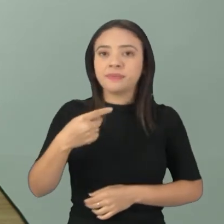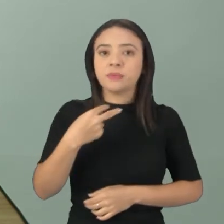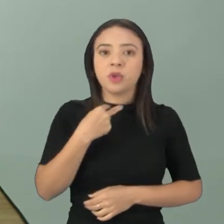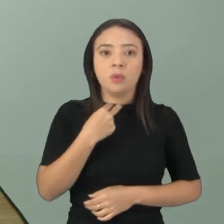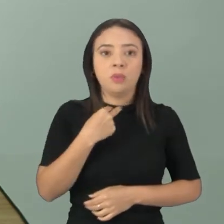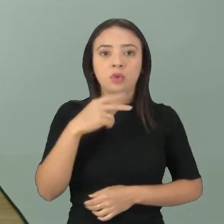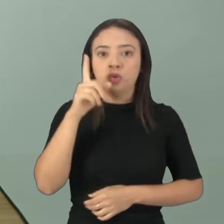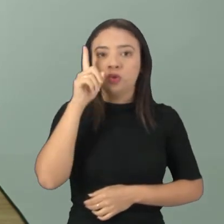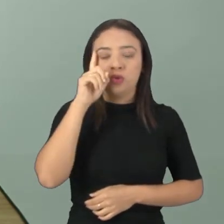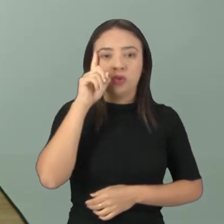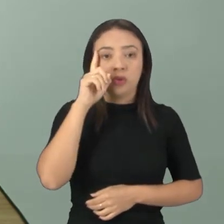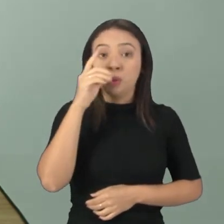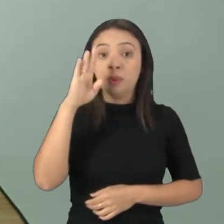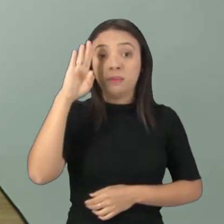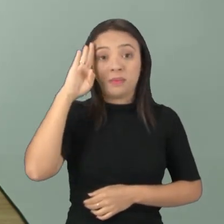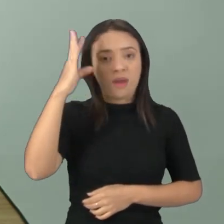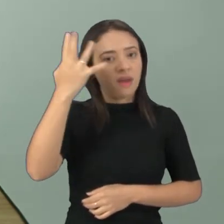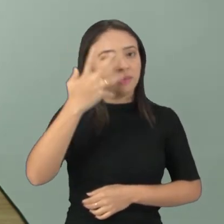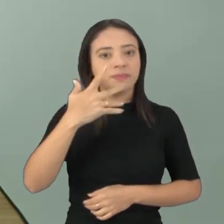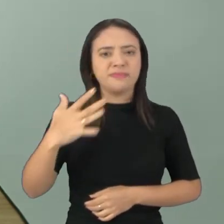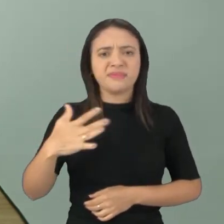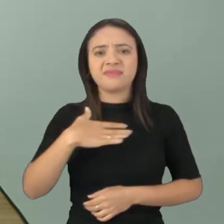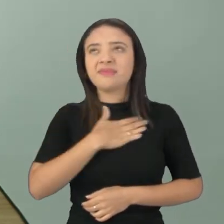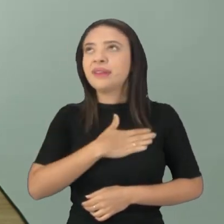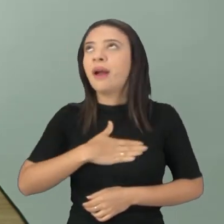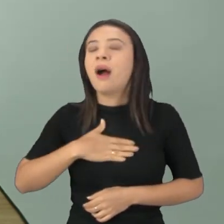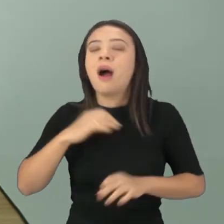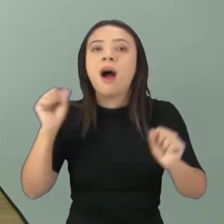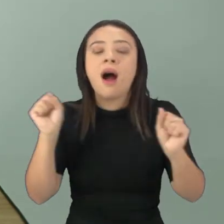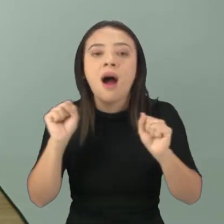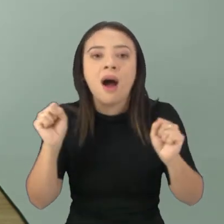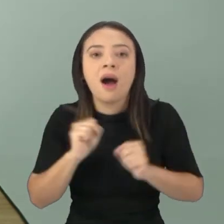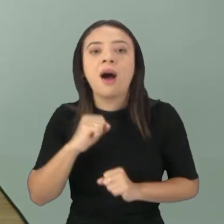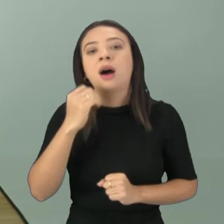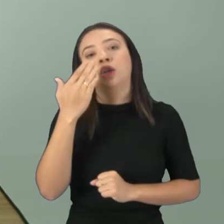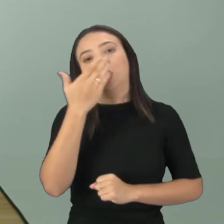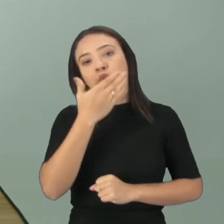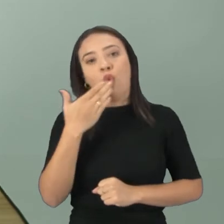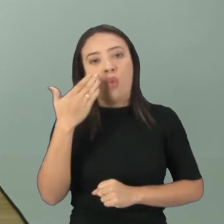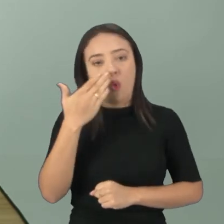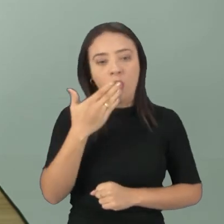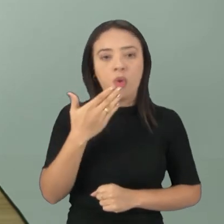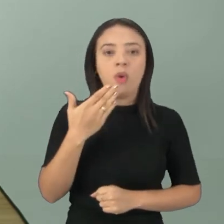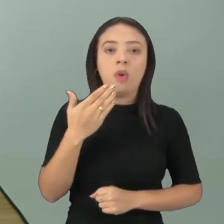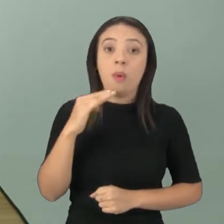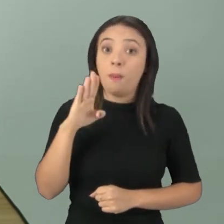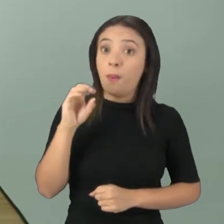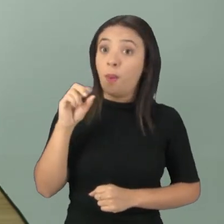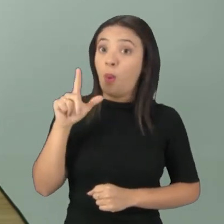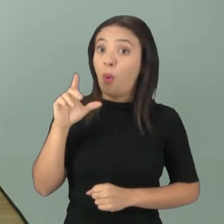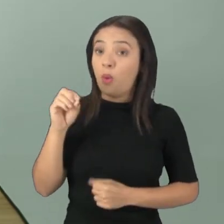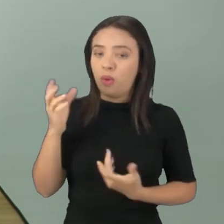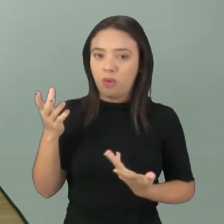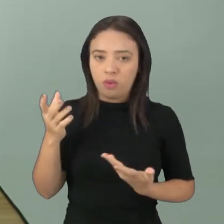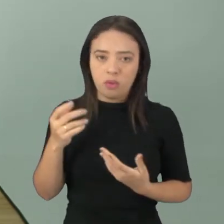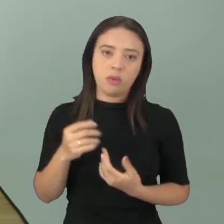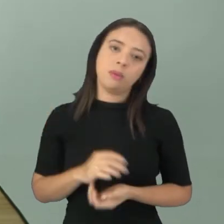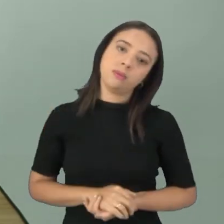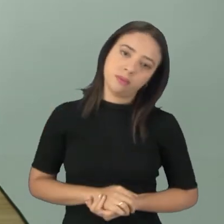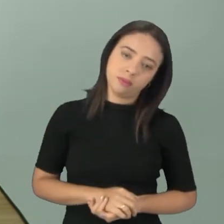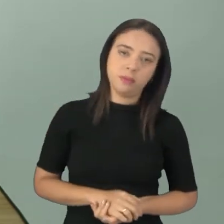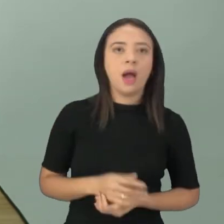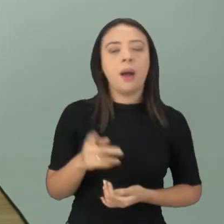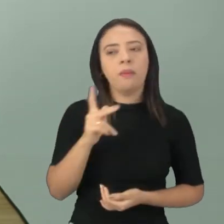consumir muito, principalmente as crianças que gostam de doce, né? Doce, gostam de um bolo, de um pãozinho.